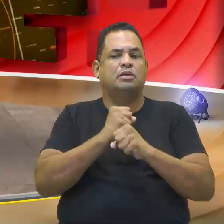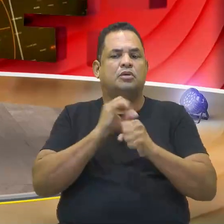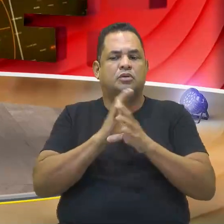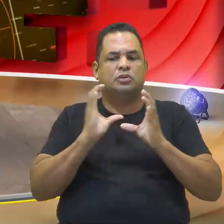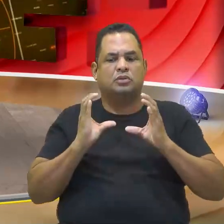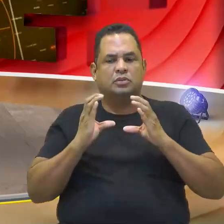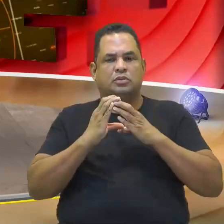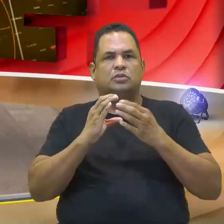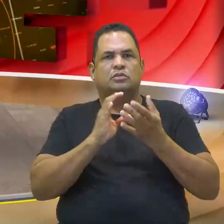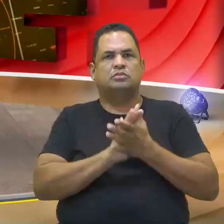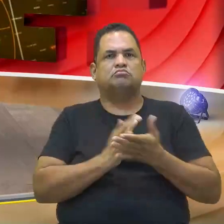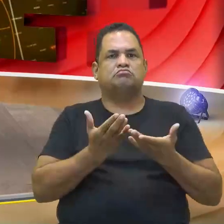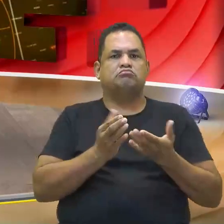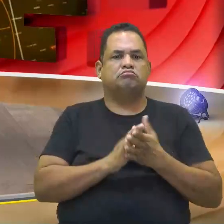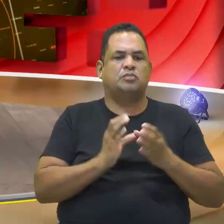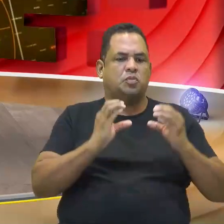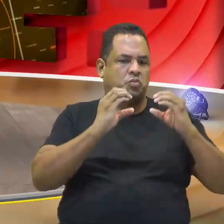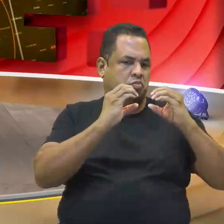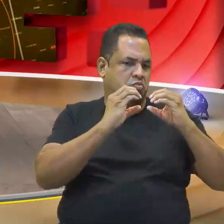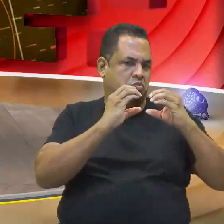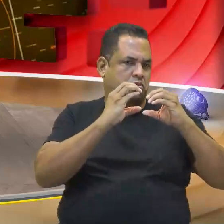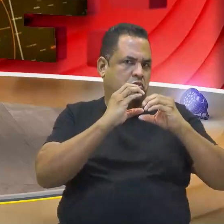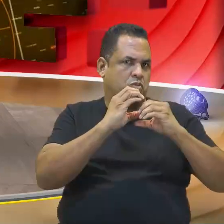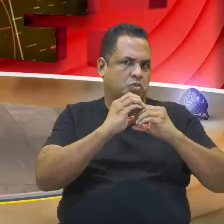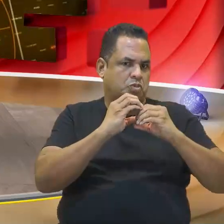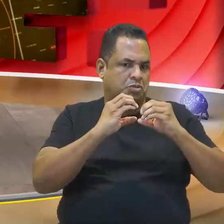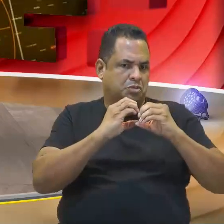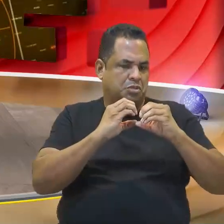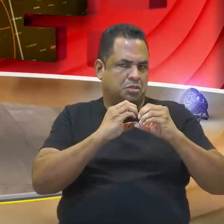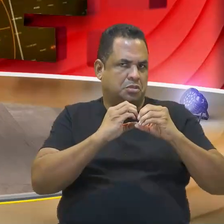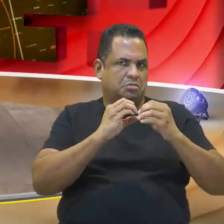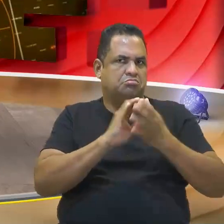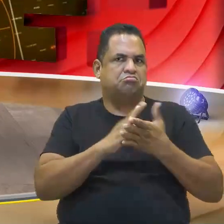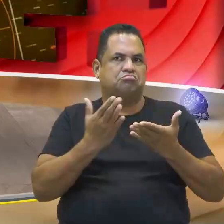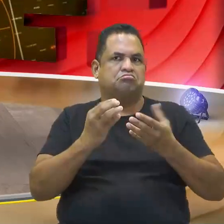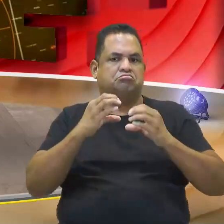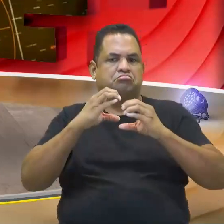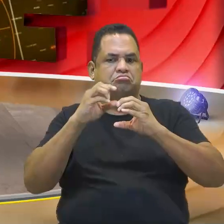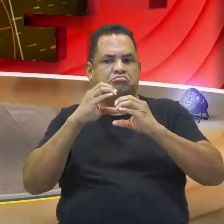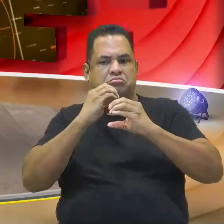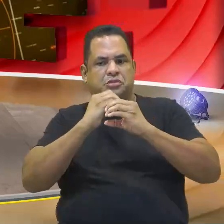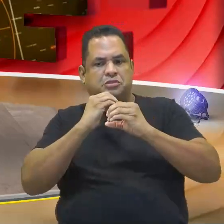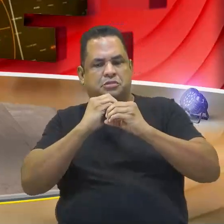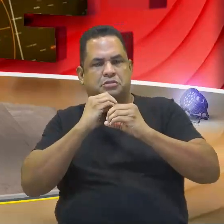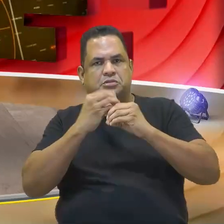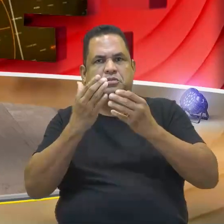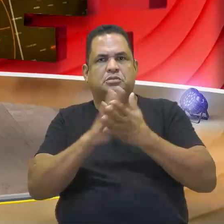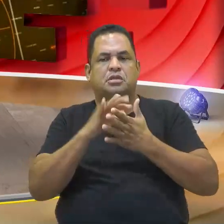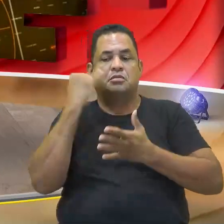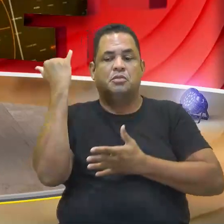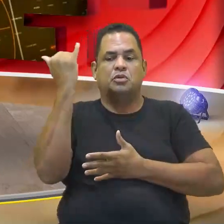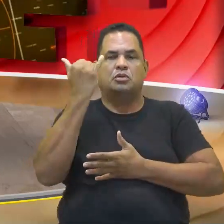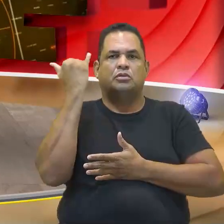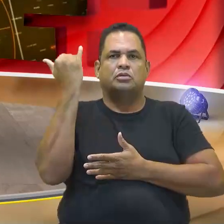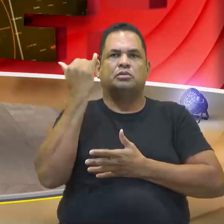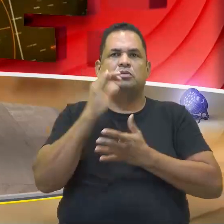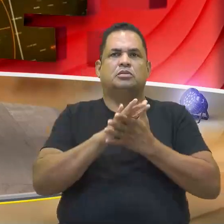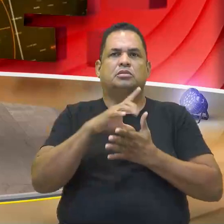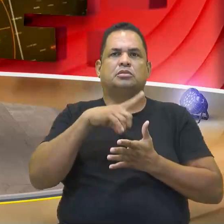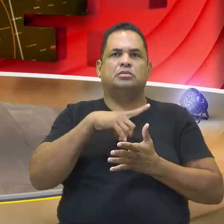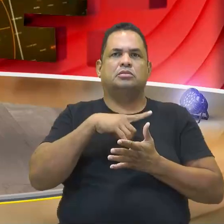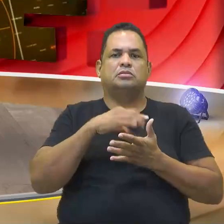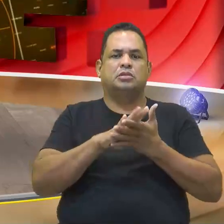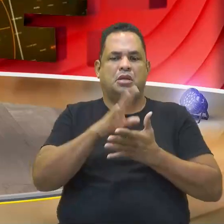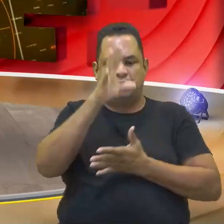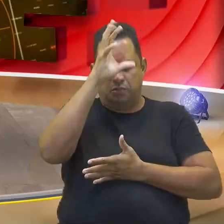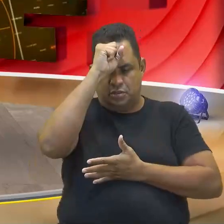união, interseção e assim por diante. E além dessas operações, é importante que vocês tenham guardado